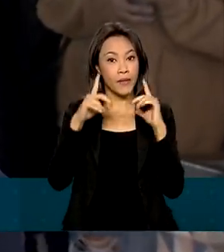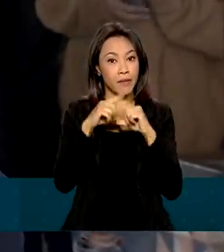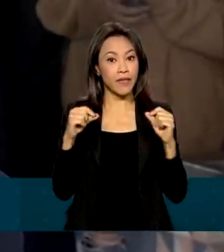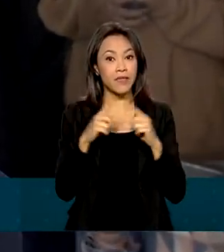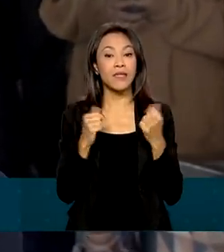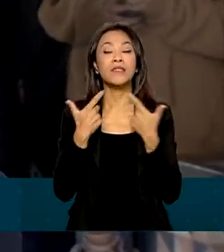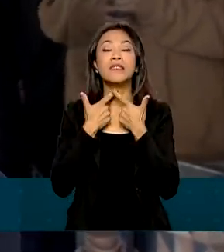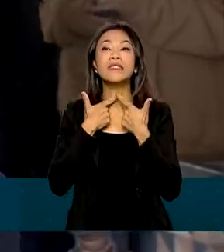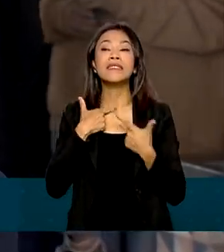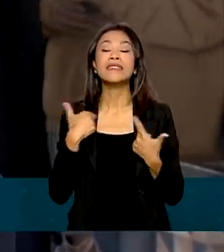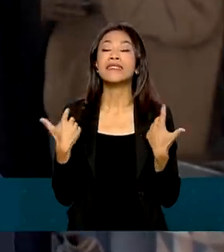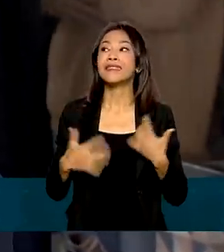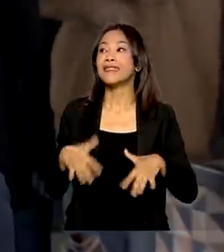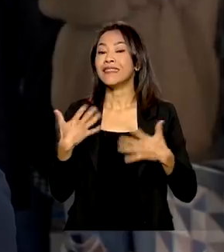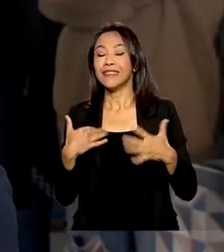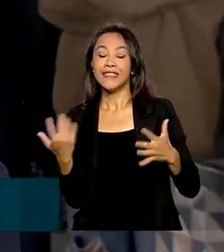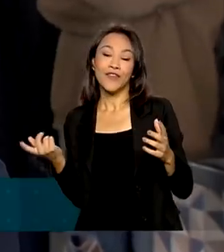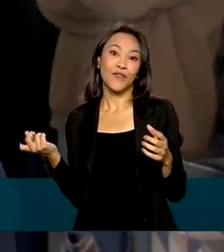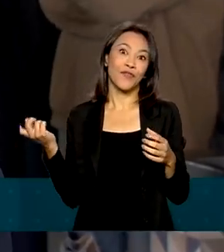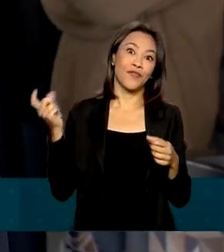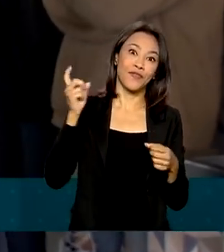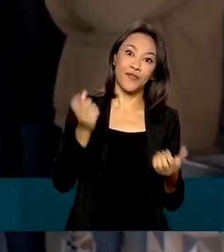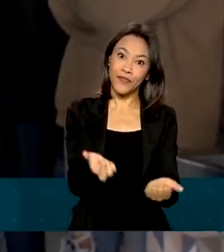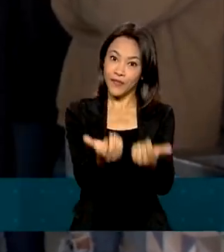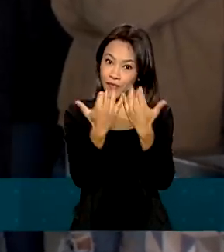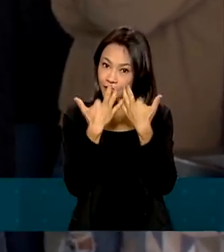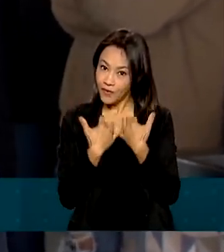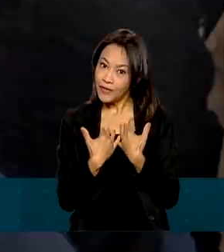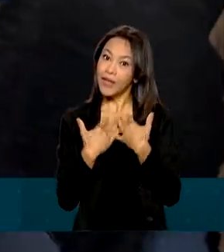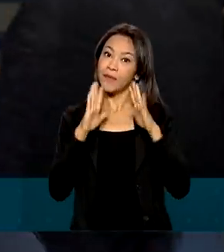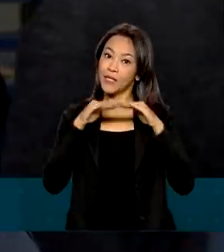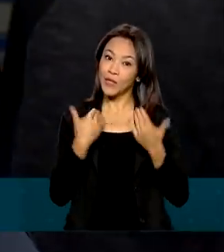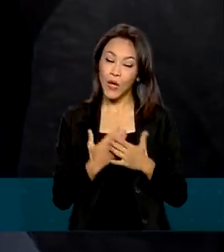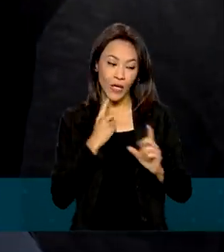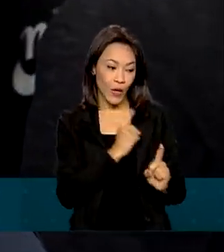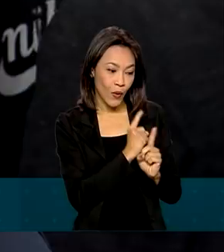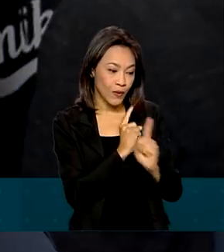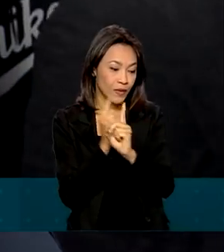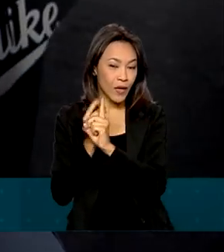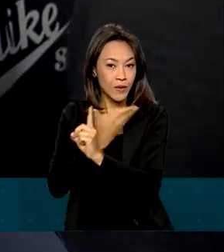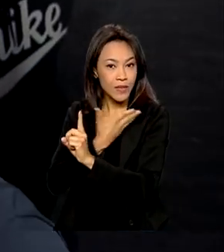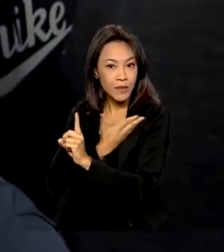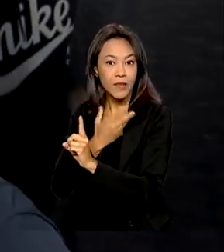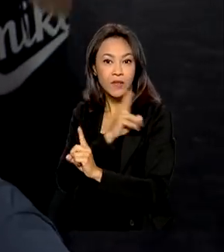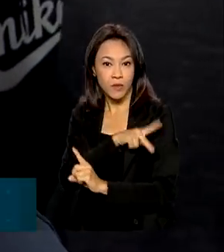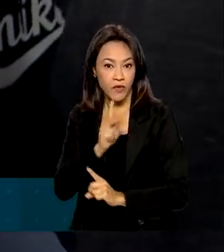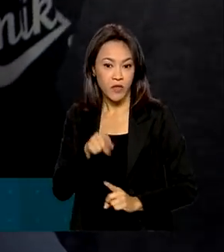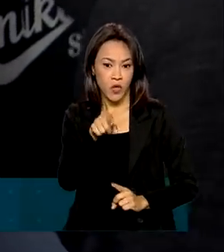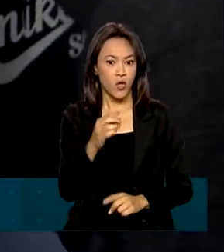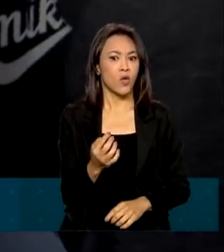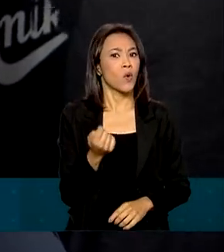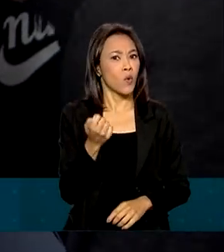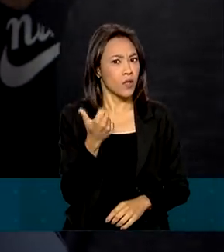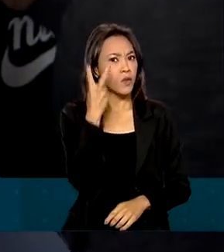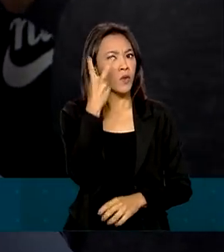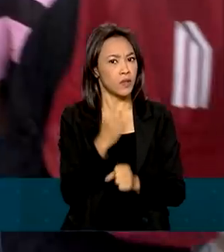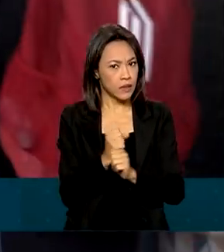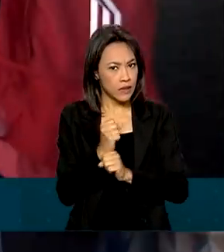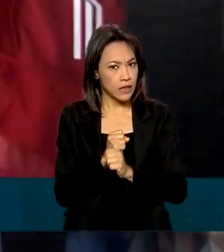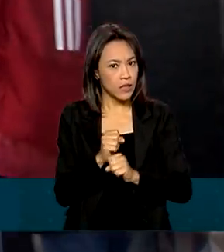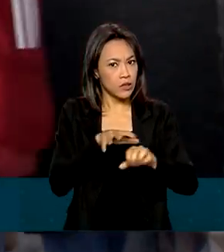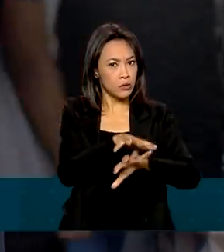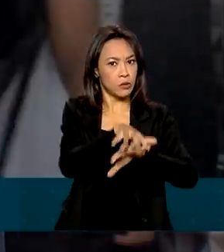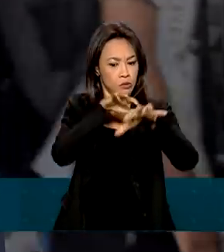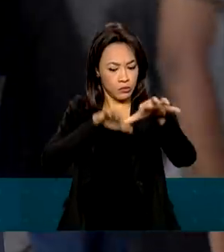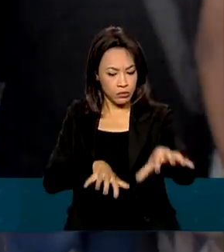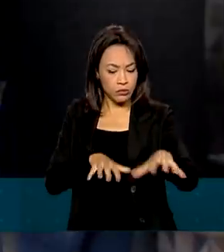a hora de voltar para a escola e reencontrar os professores e amigos. Depois de ter ficado pouco mais de dois anos no ensino remoto, ela